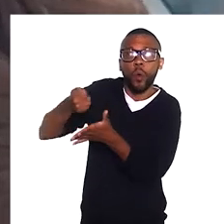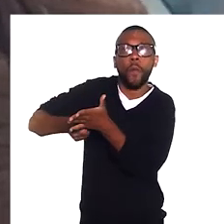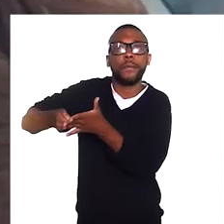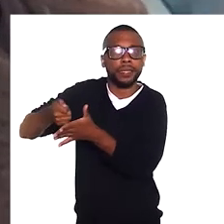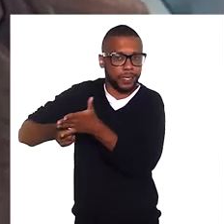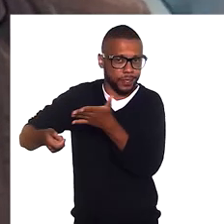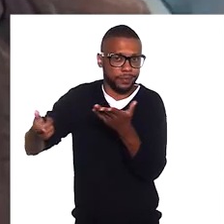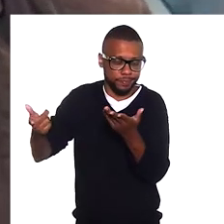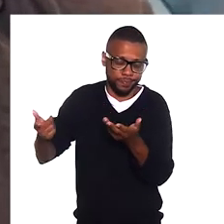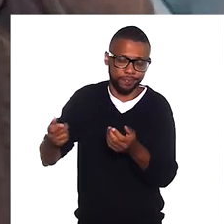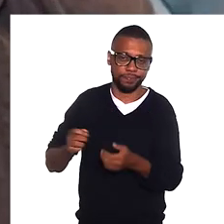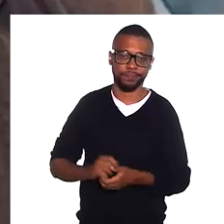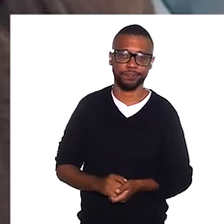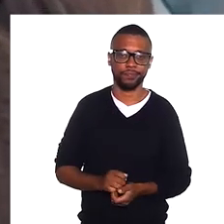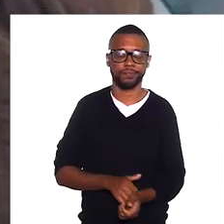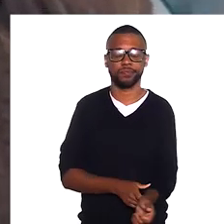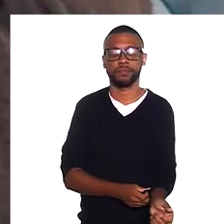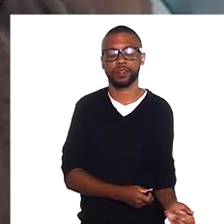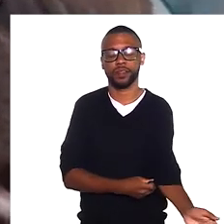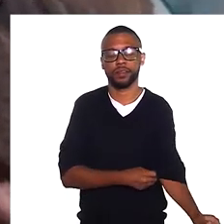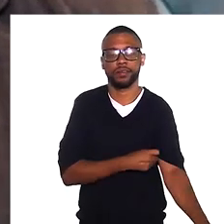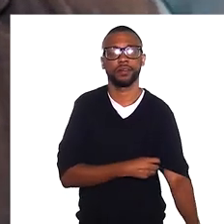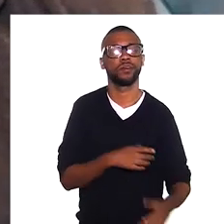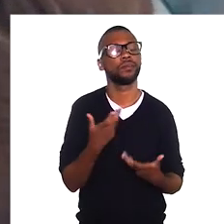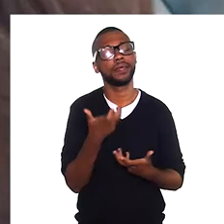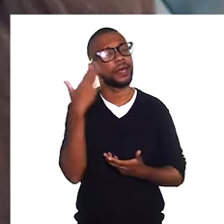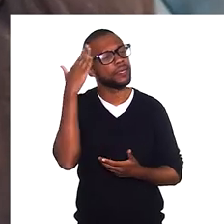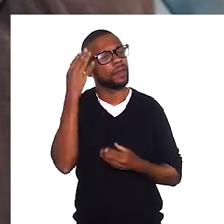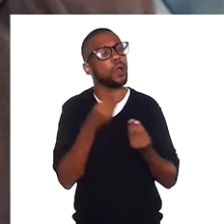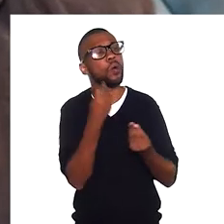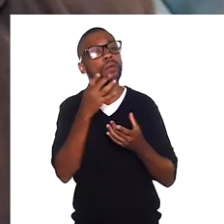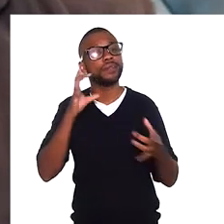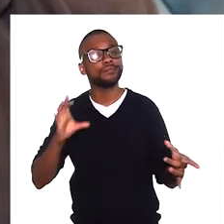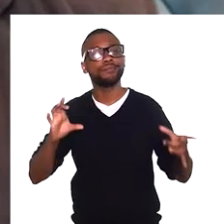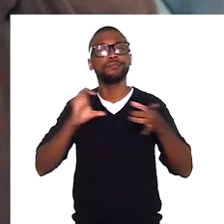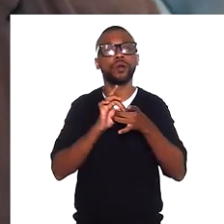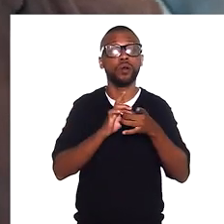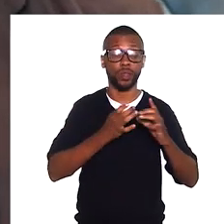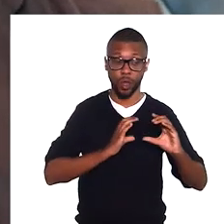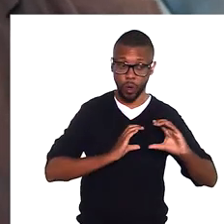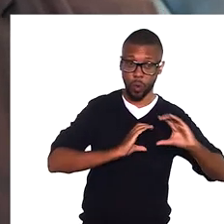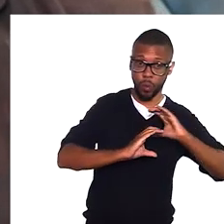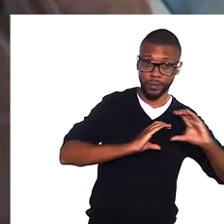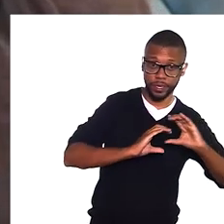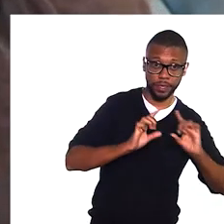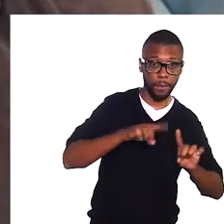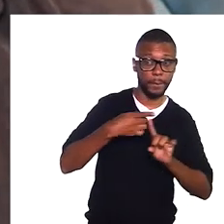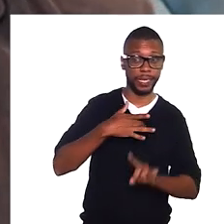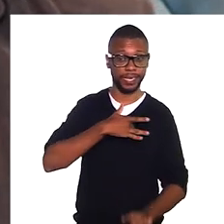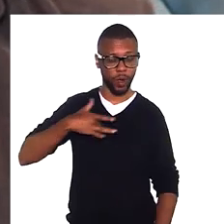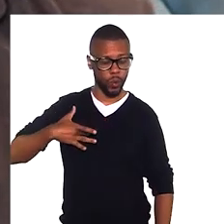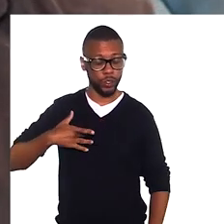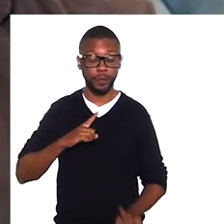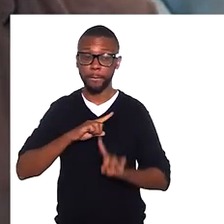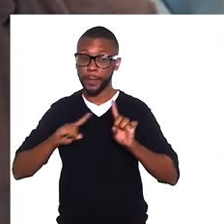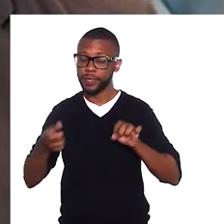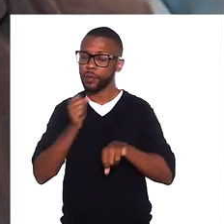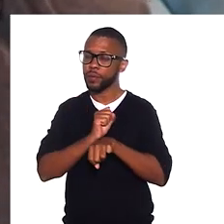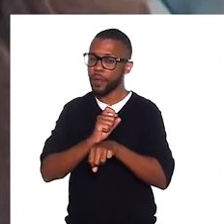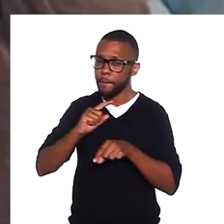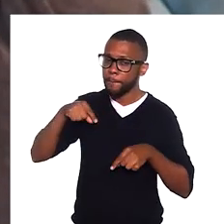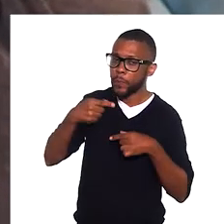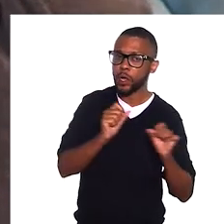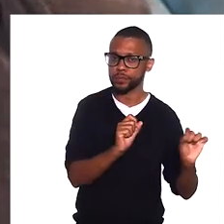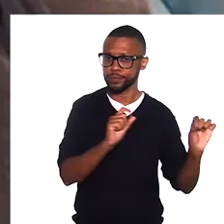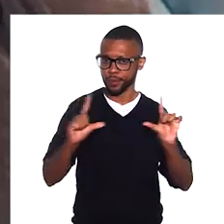Eu gostaria muito de saber como é que se deu essa conexão que você fez entre comunicação e saúde. Mas isso vai